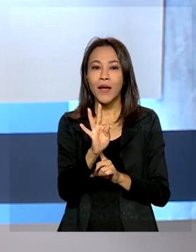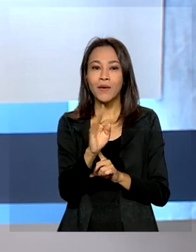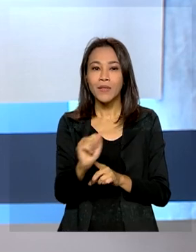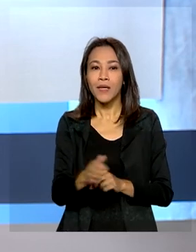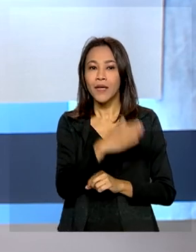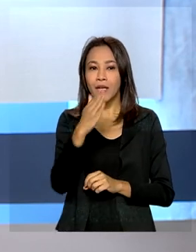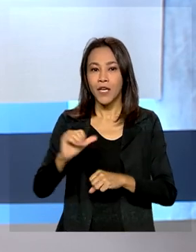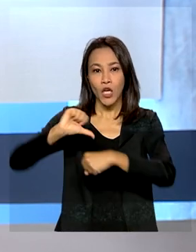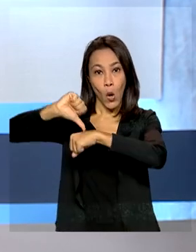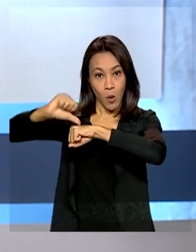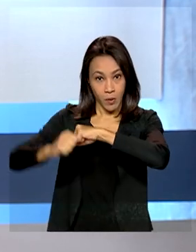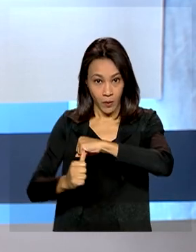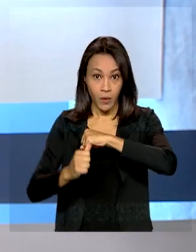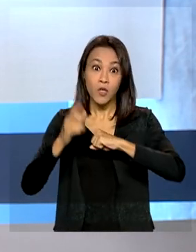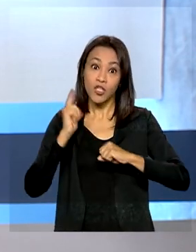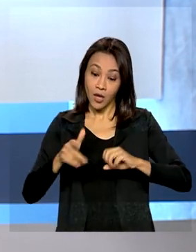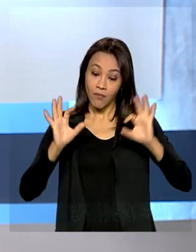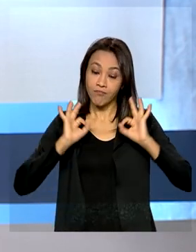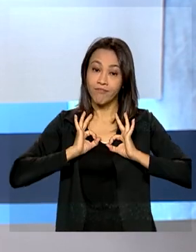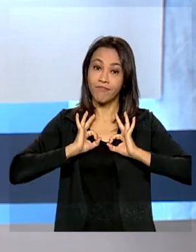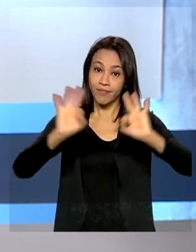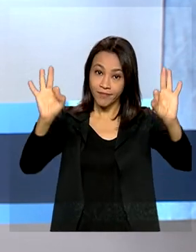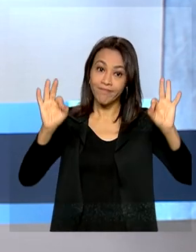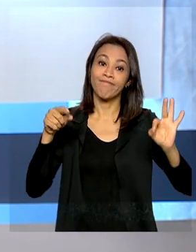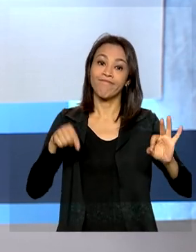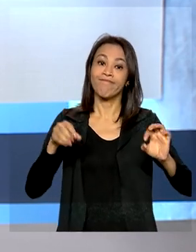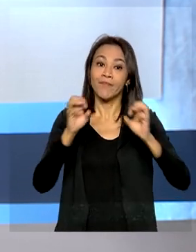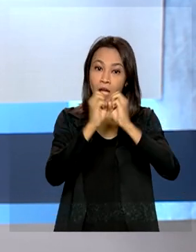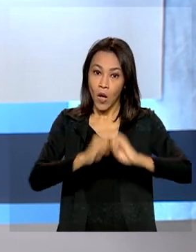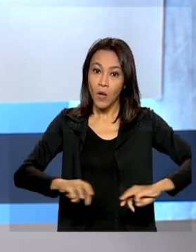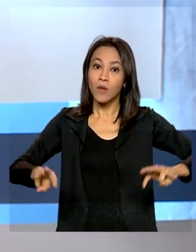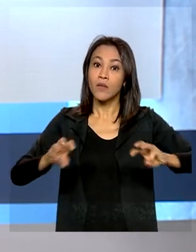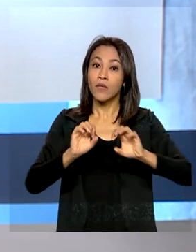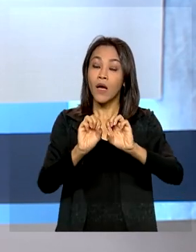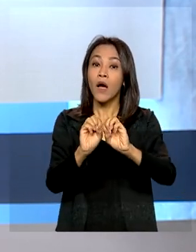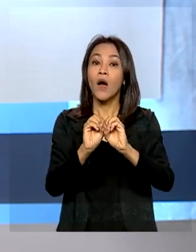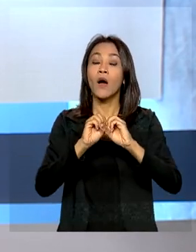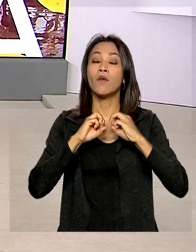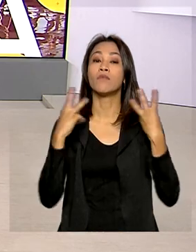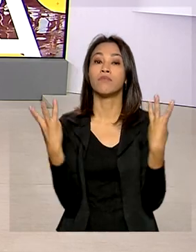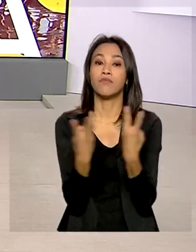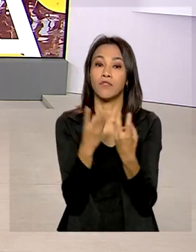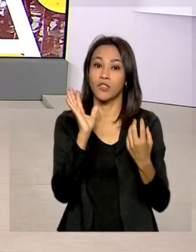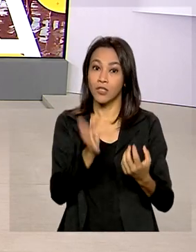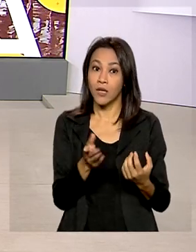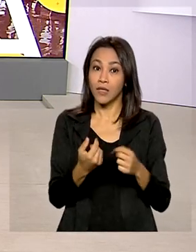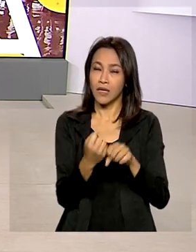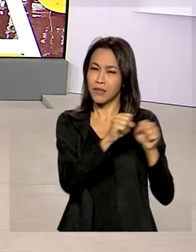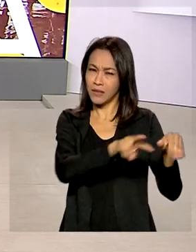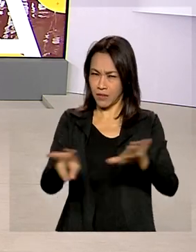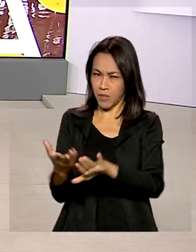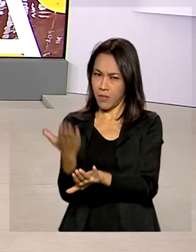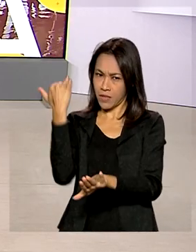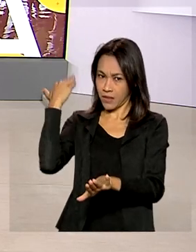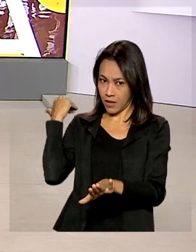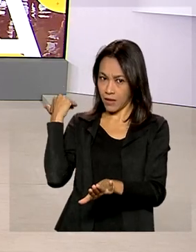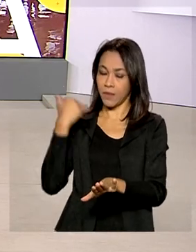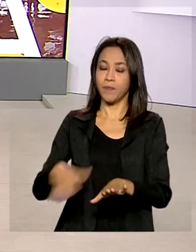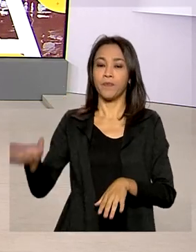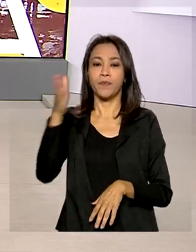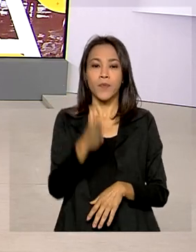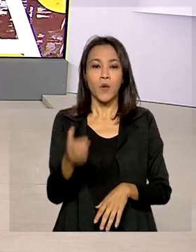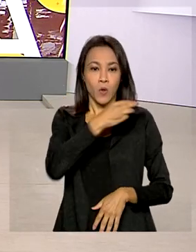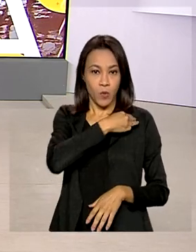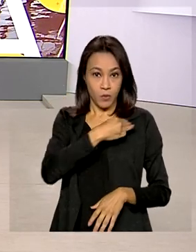França, a Delta-Cron foi confirmada pela Organização Mundial da Saúde na semana passada. Segundo o ministro da Saúde,